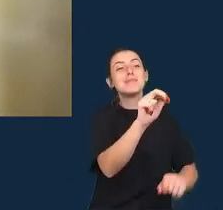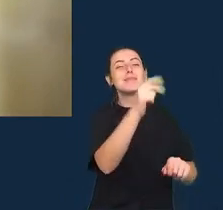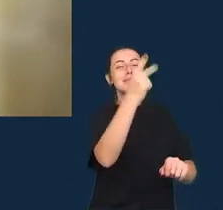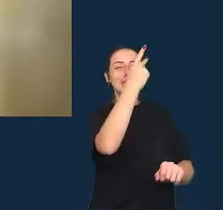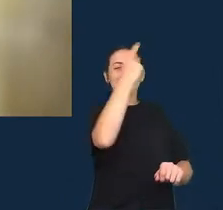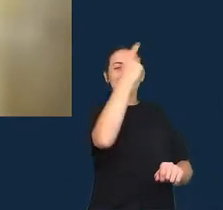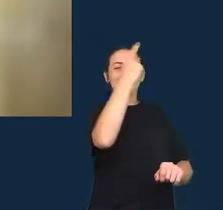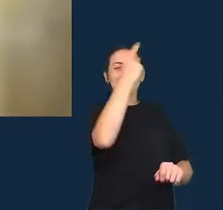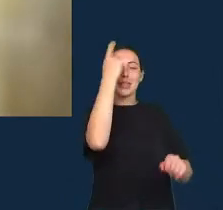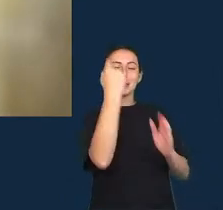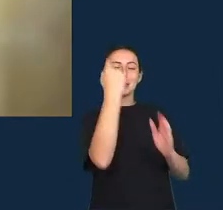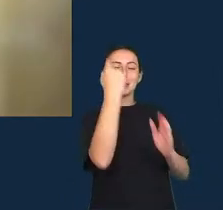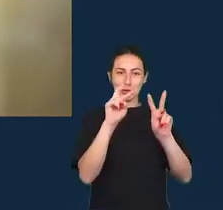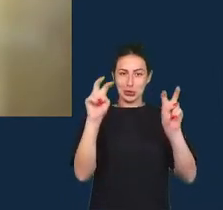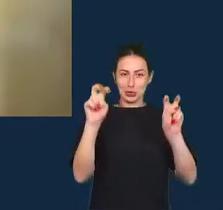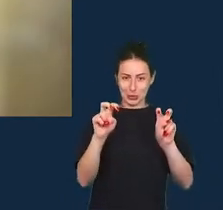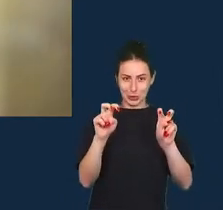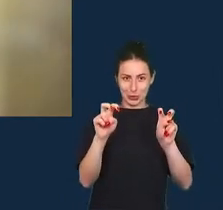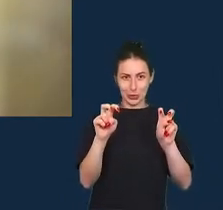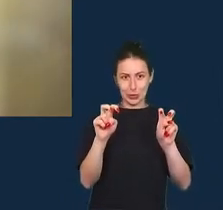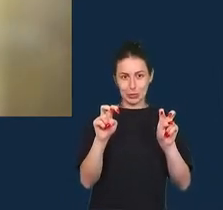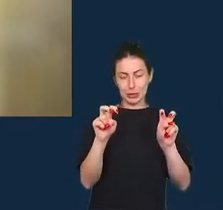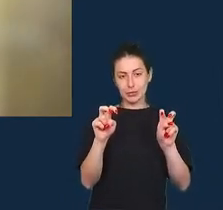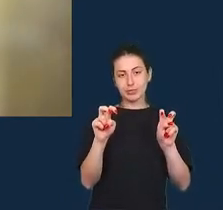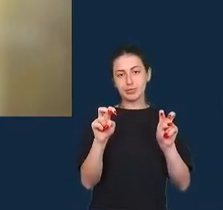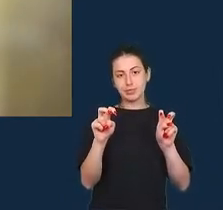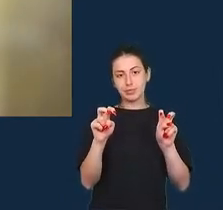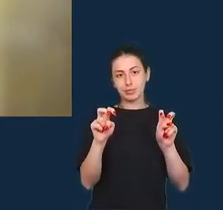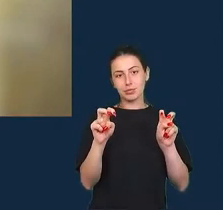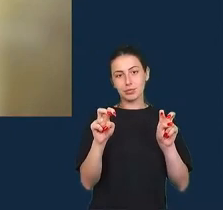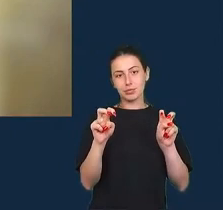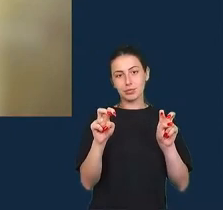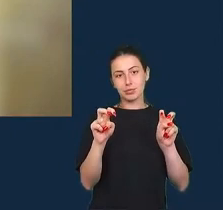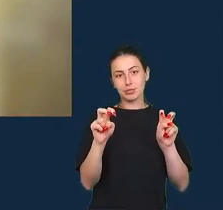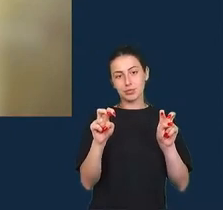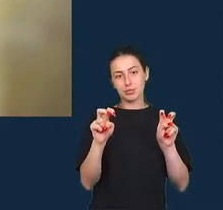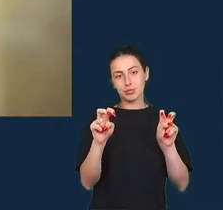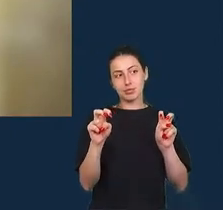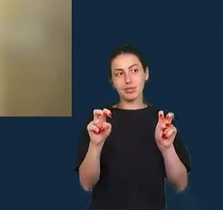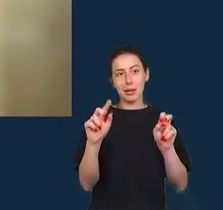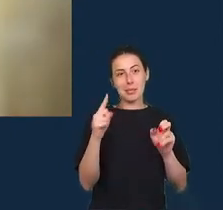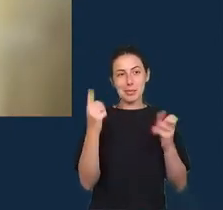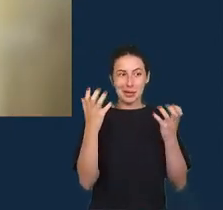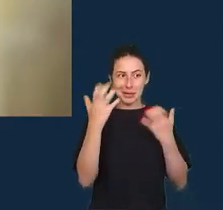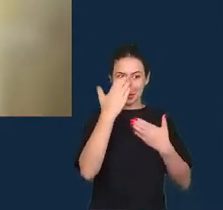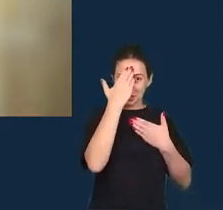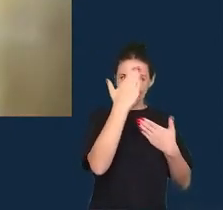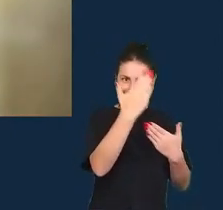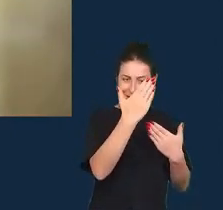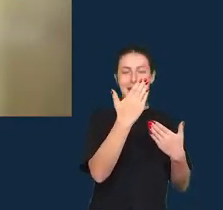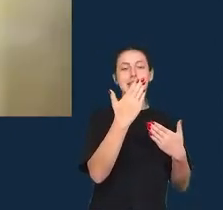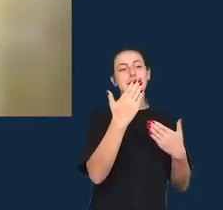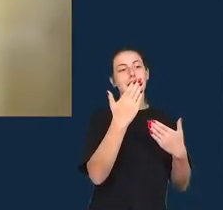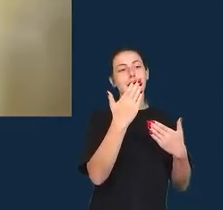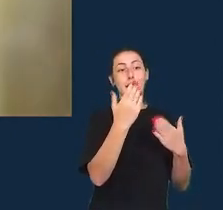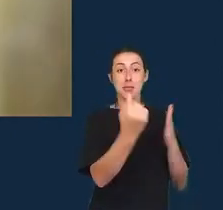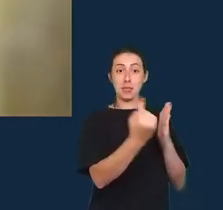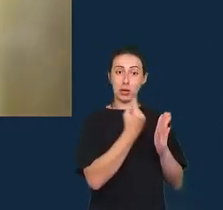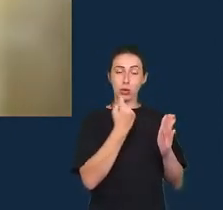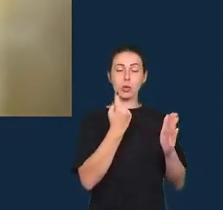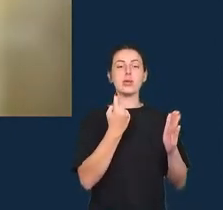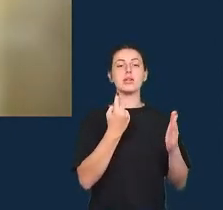pergunta da plateia obrigado obrigada sobre o papel do jornalismo